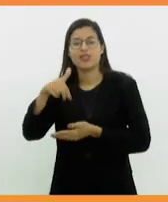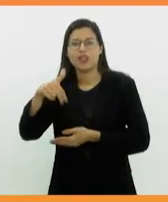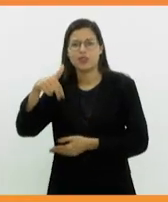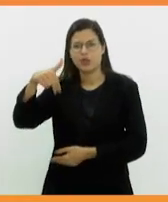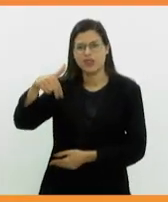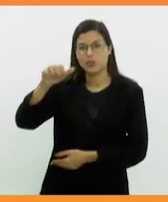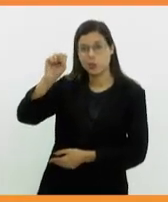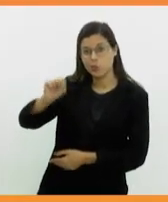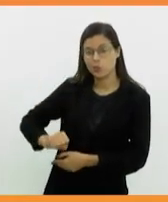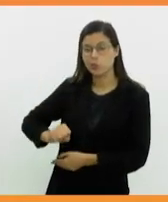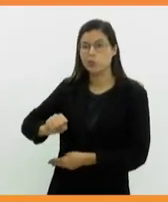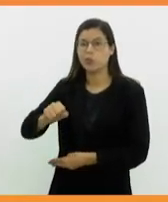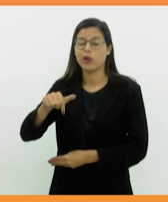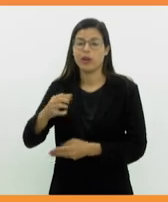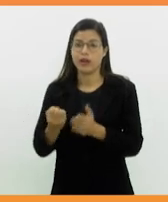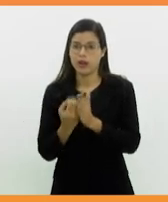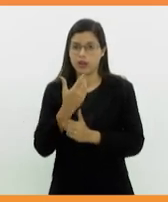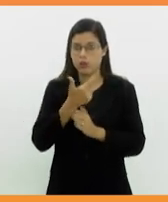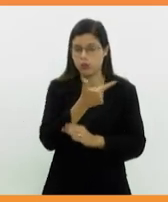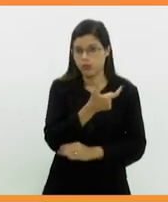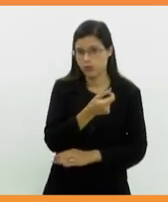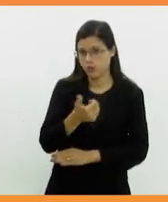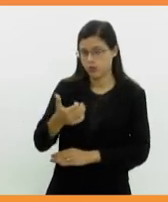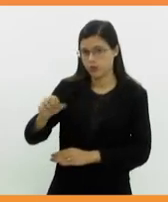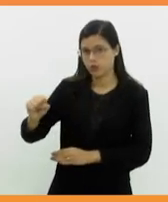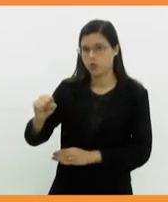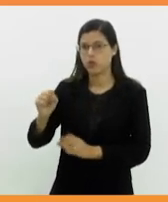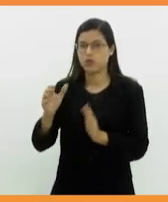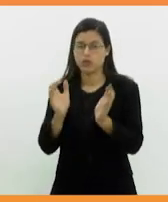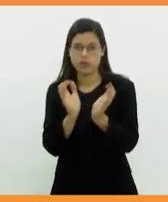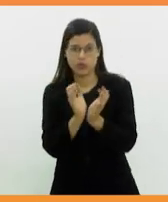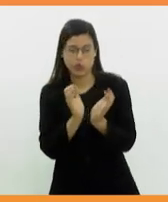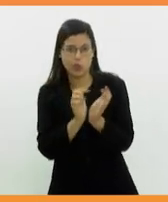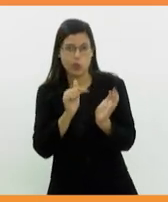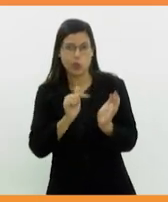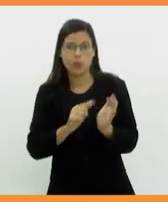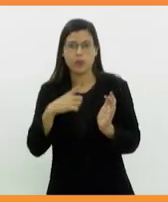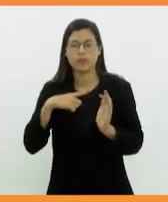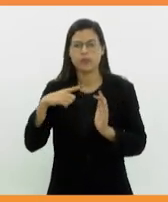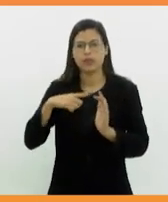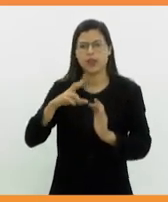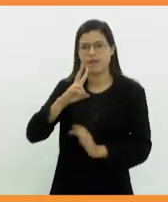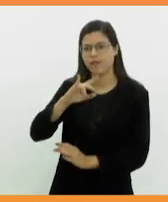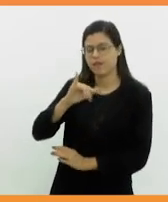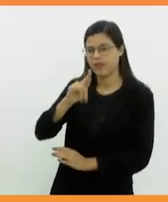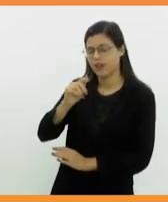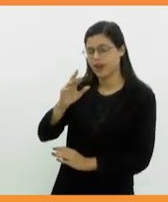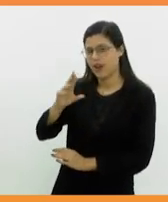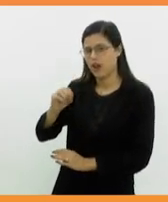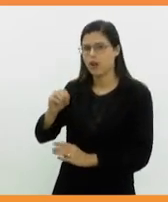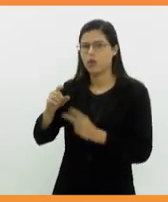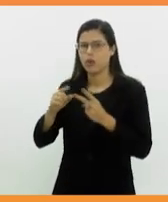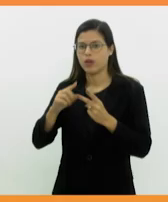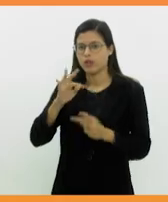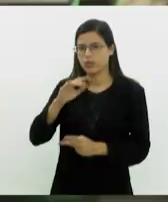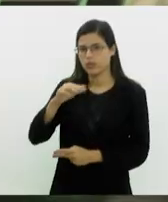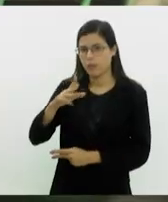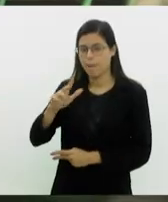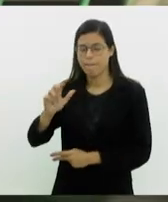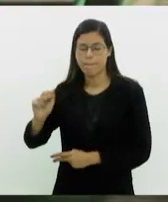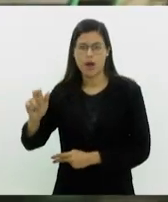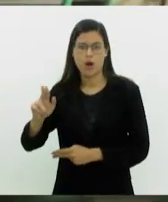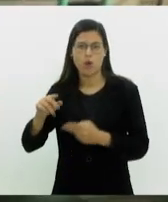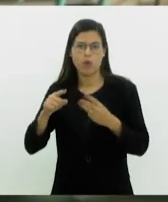Criado em 2018 pelo Grupo Cultural Afro Reg, o Afro Games tem unidades em Vigário Geral, Timbal e Nova Holanda, no Complexo da Maré.